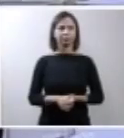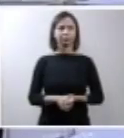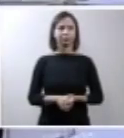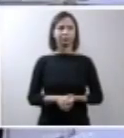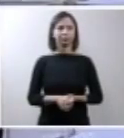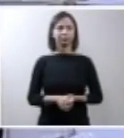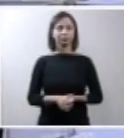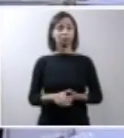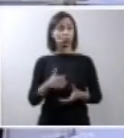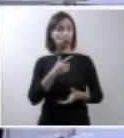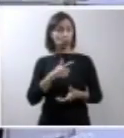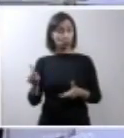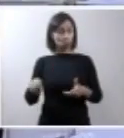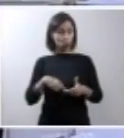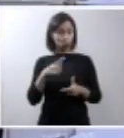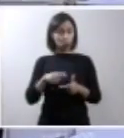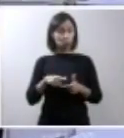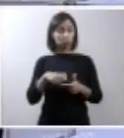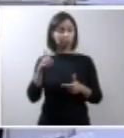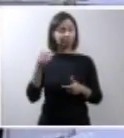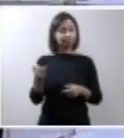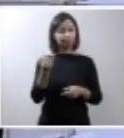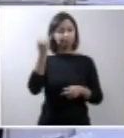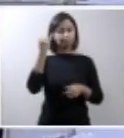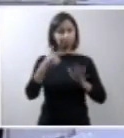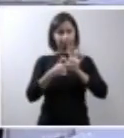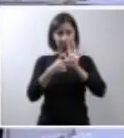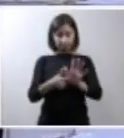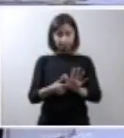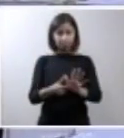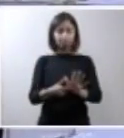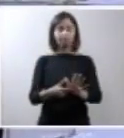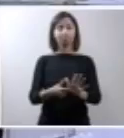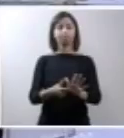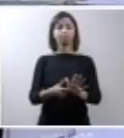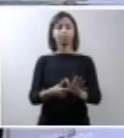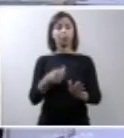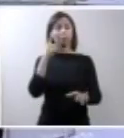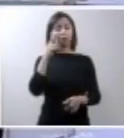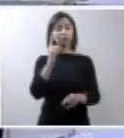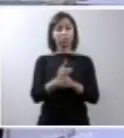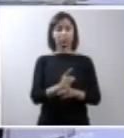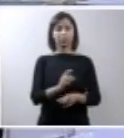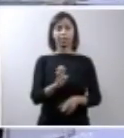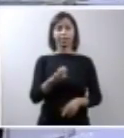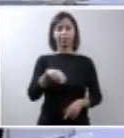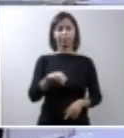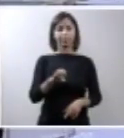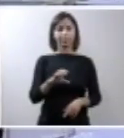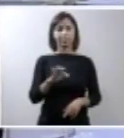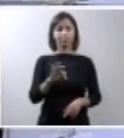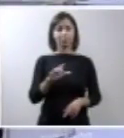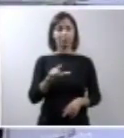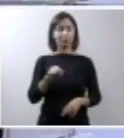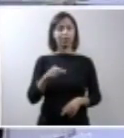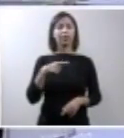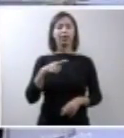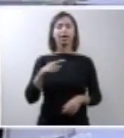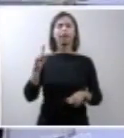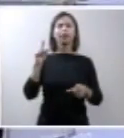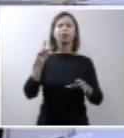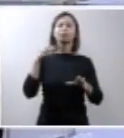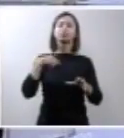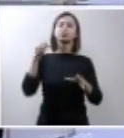outra situação que é muito importante no diagnóstico da anencefalia é a dosagem da alfa-fetoproteína